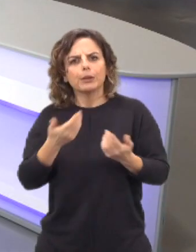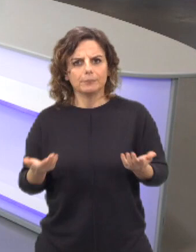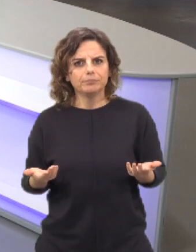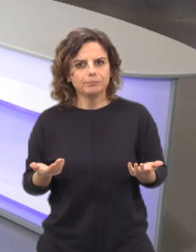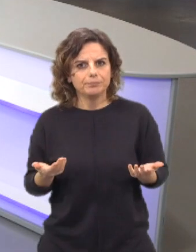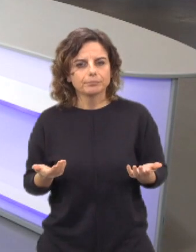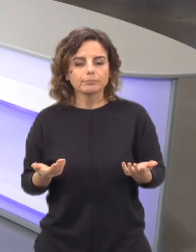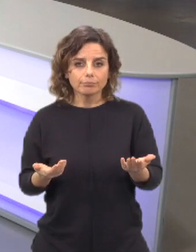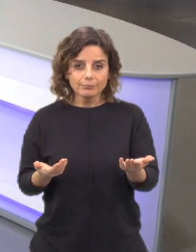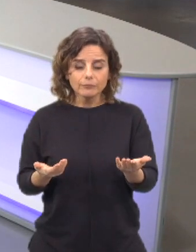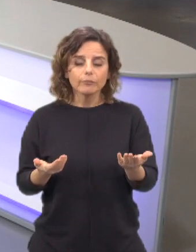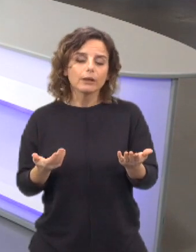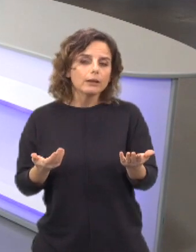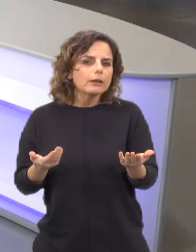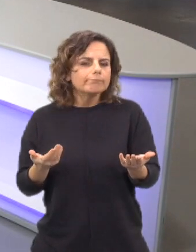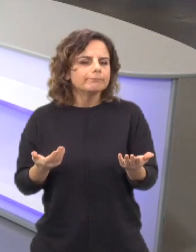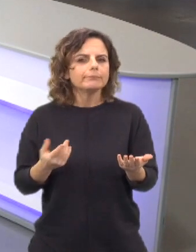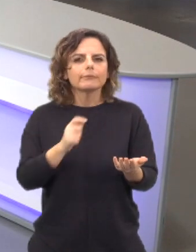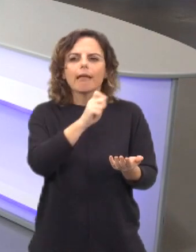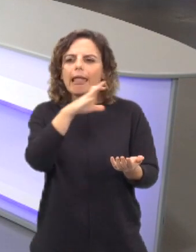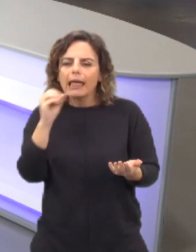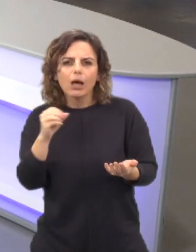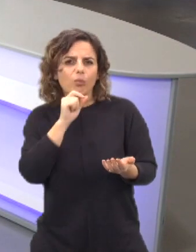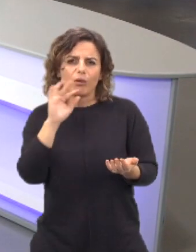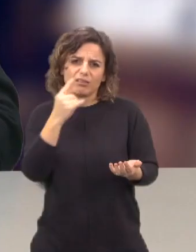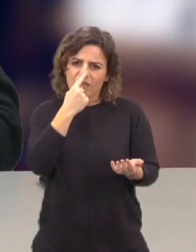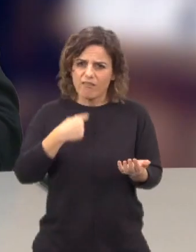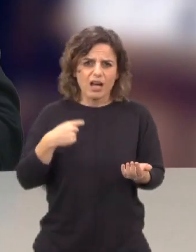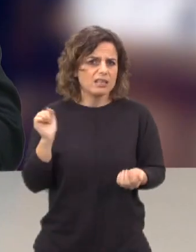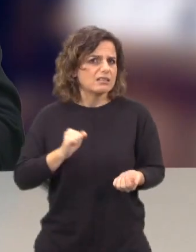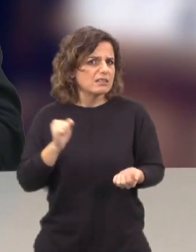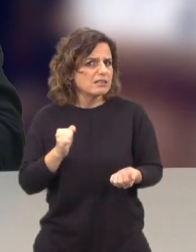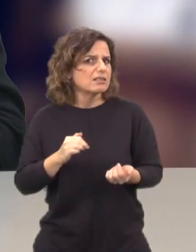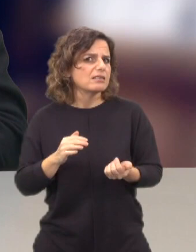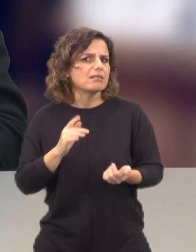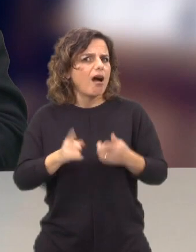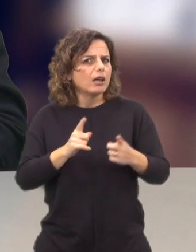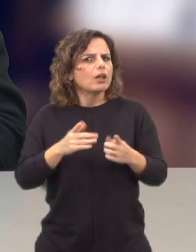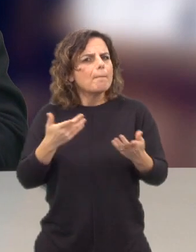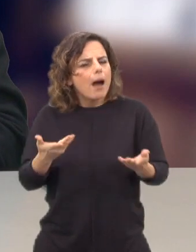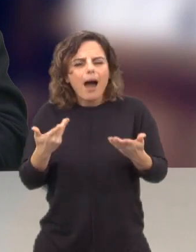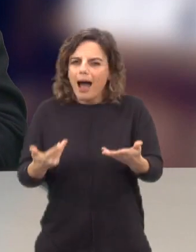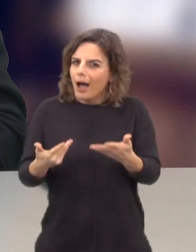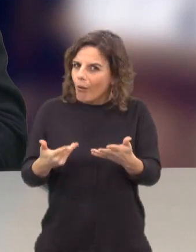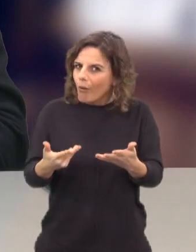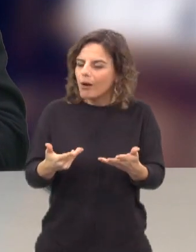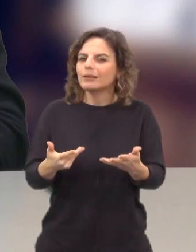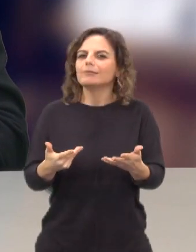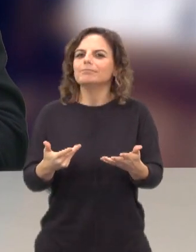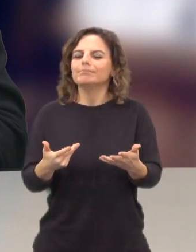E, portanto, independentemente do erro que possamos cometer, a velocidade que hoje